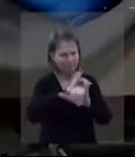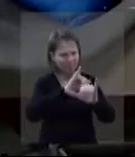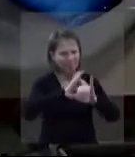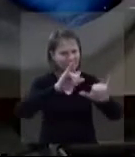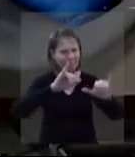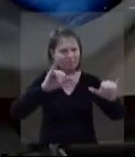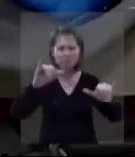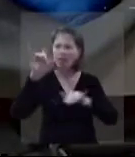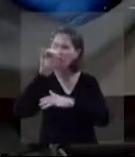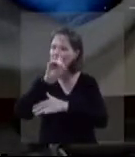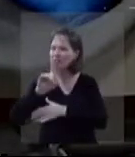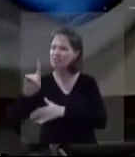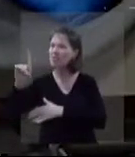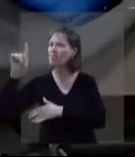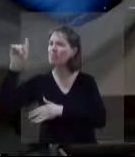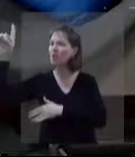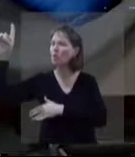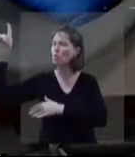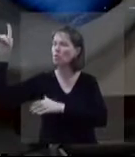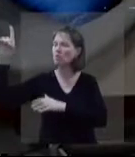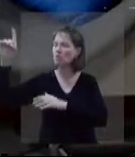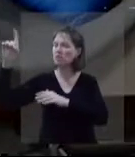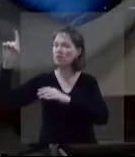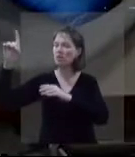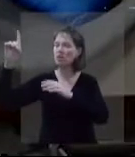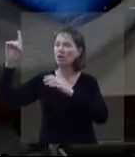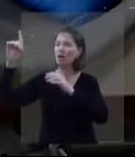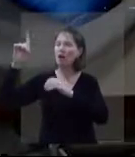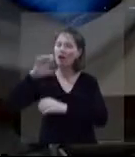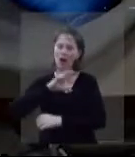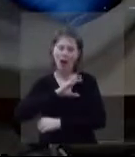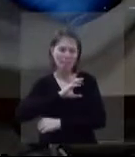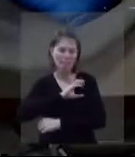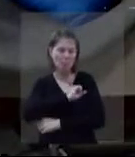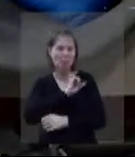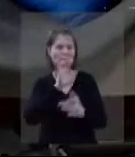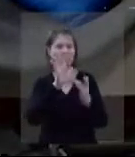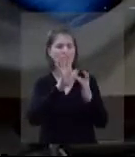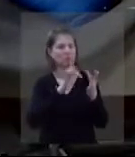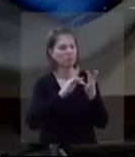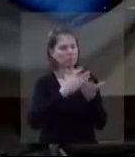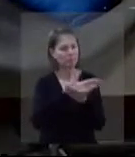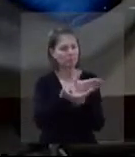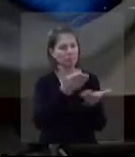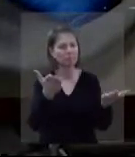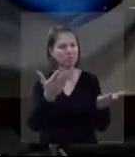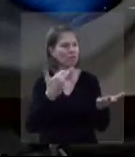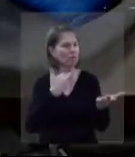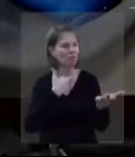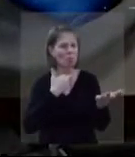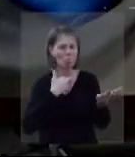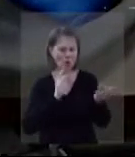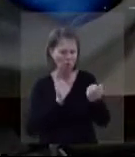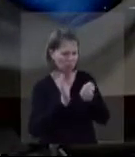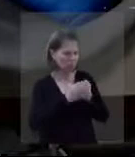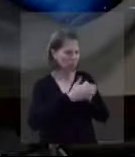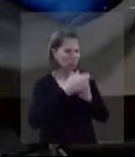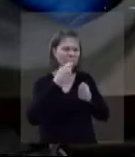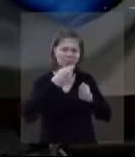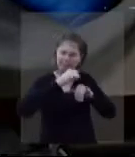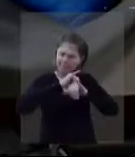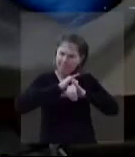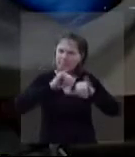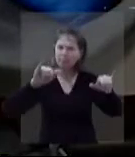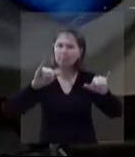as pessoas que Deus coloca perto de nós, sobre o amor de Jesus Cristo. Não podemos deixar guardadas essas